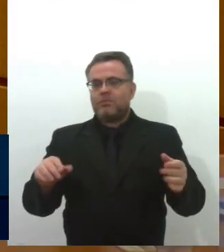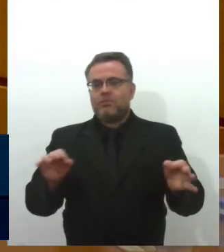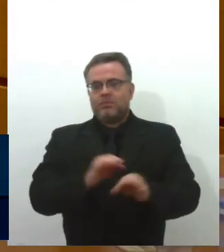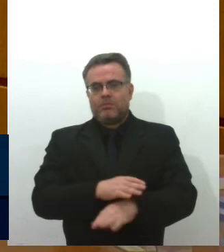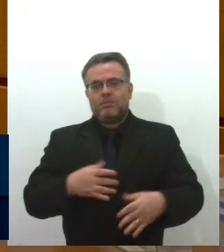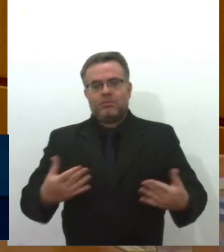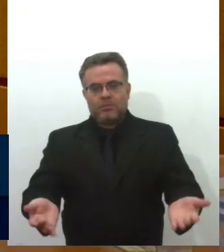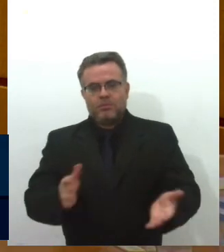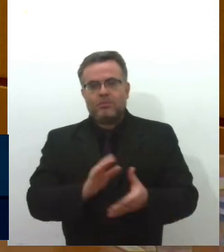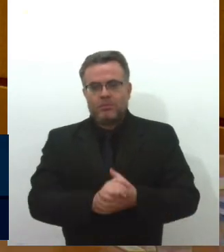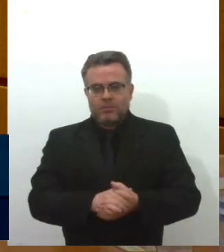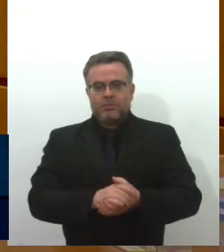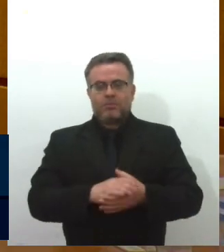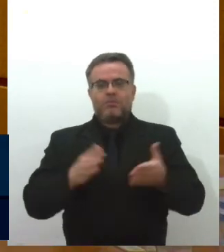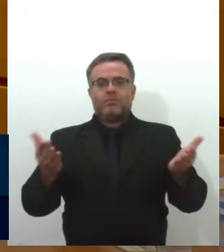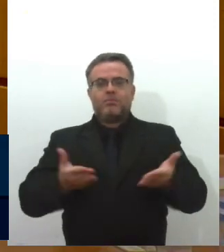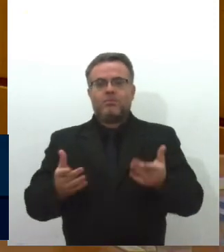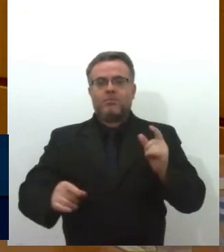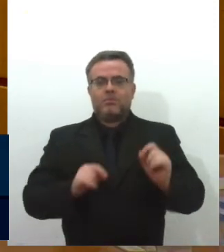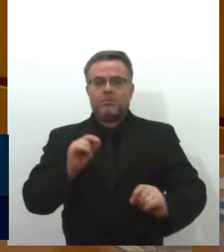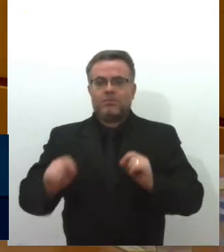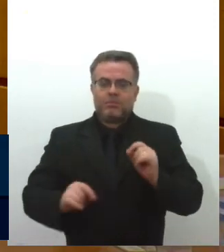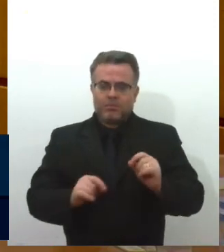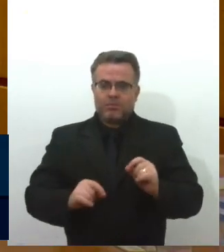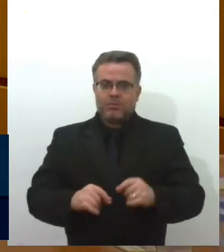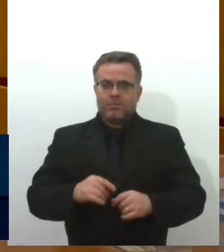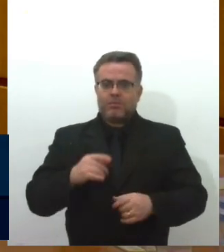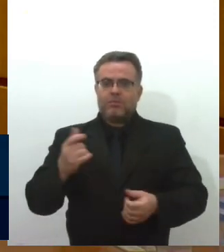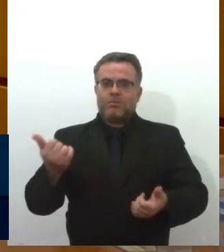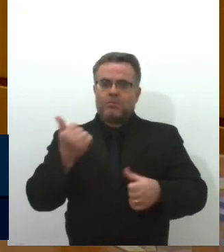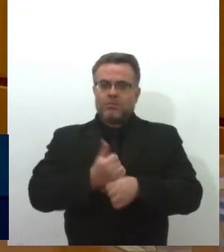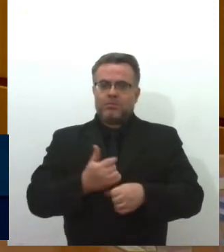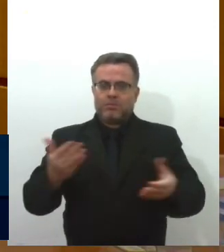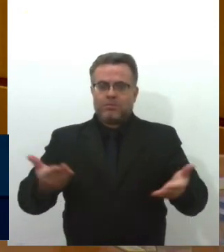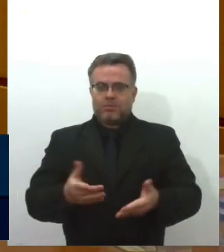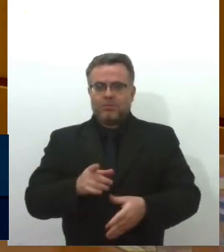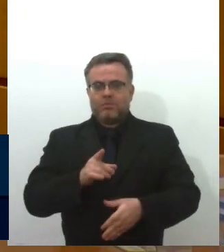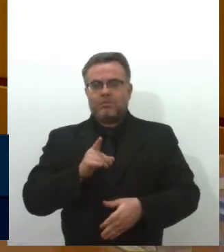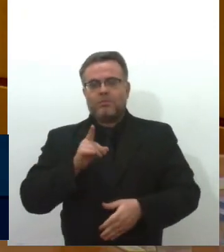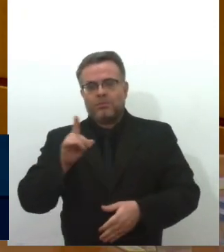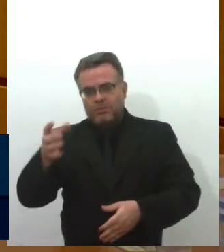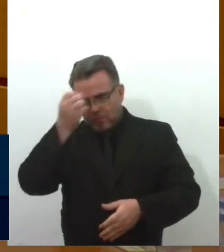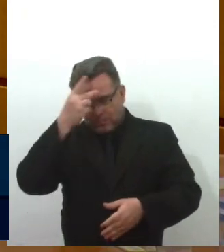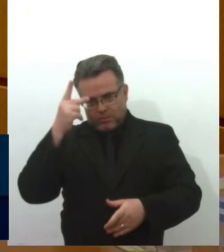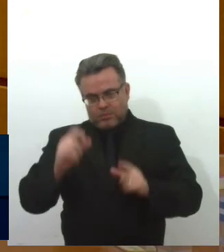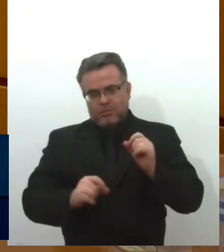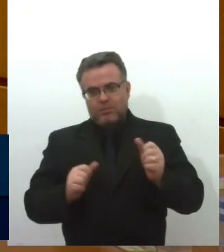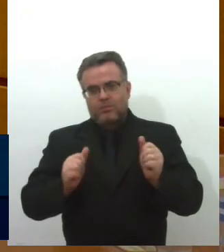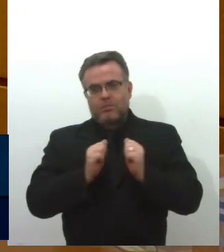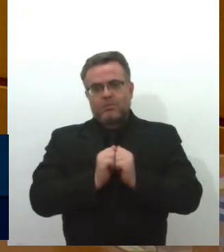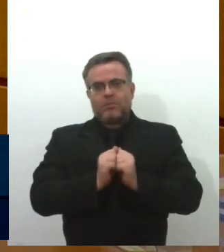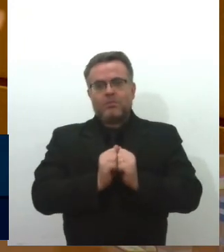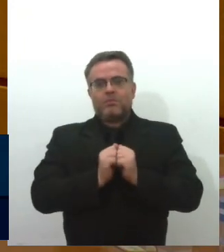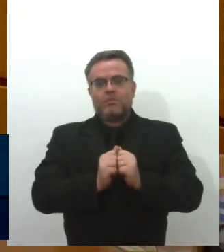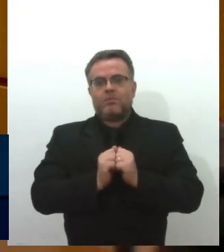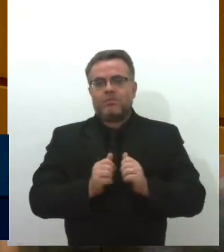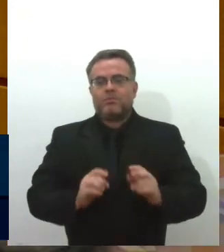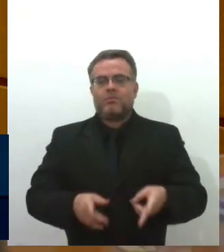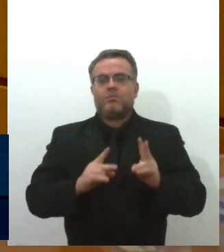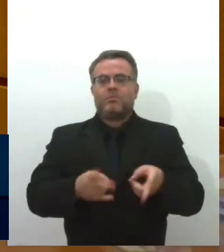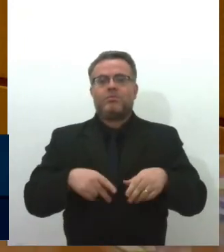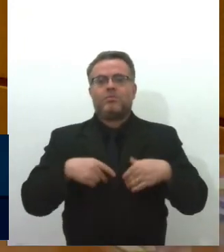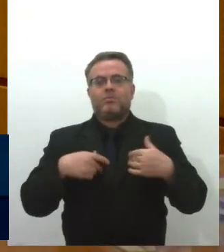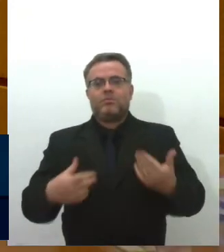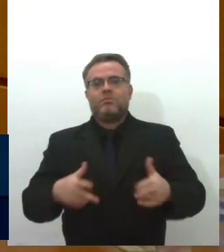junto com a filha da Laís e Santiago, a suplente, a vereadora da Câmara Municipal de Aracaju, minha parcerona, causa animal, um beijo. Então,